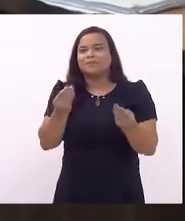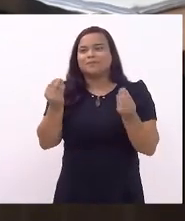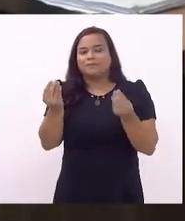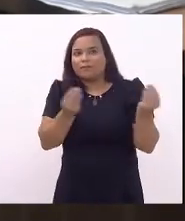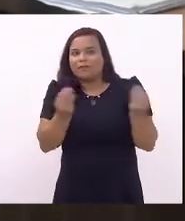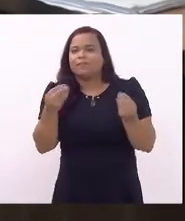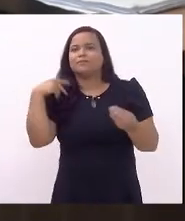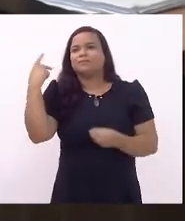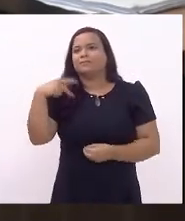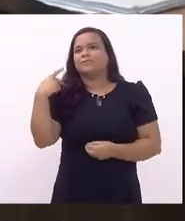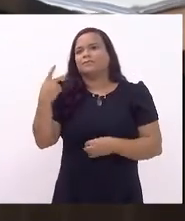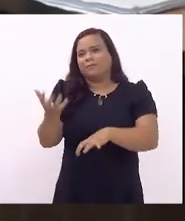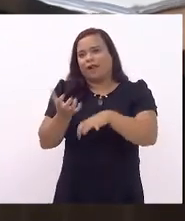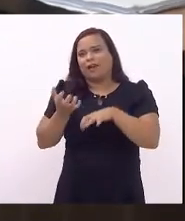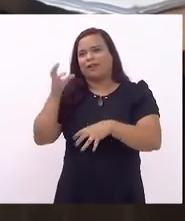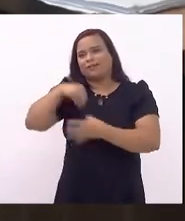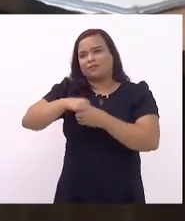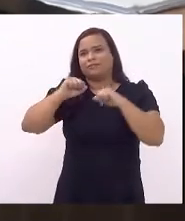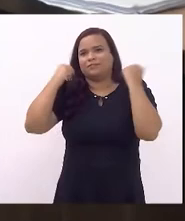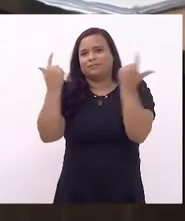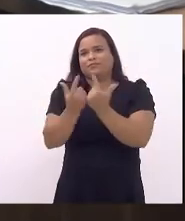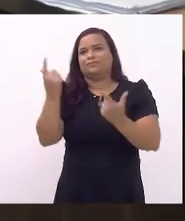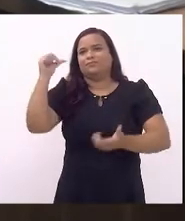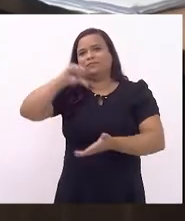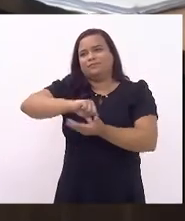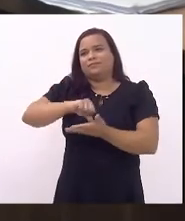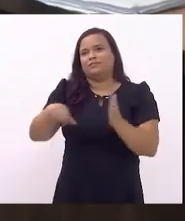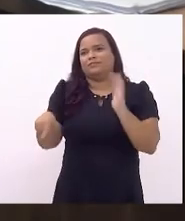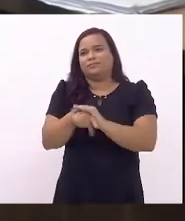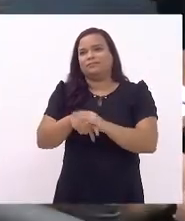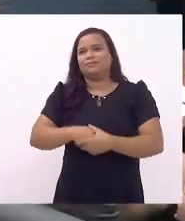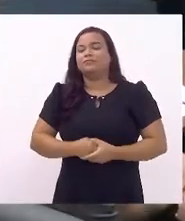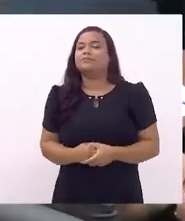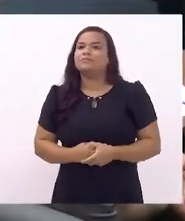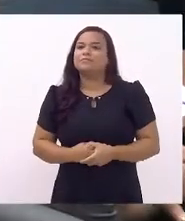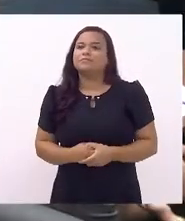na nossa casa legislativa, na nossa sede nova da Alerj.